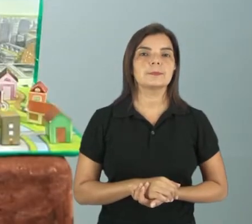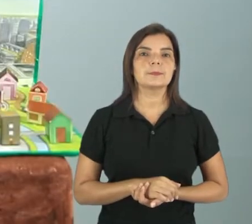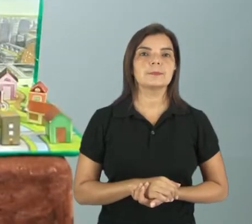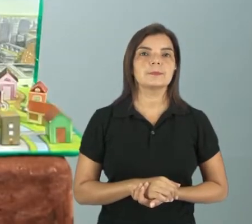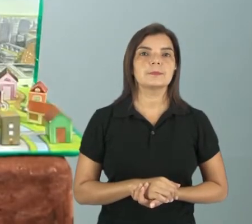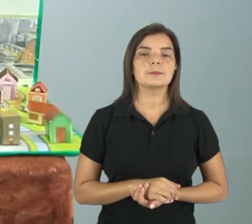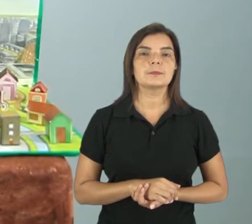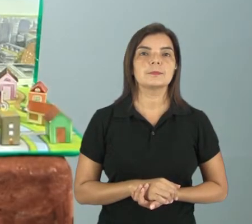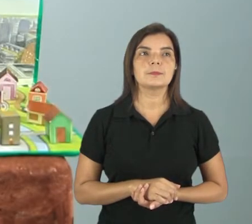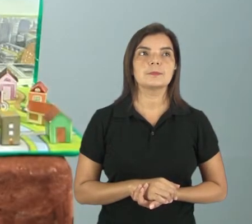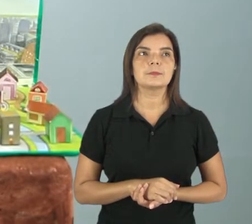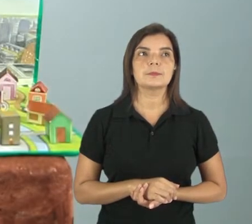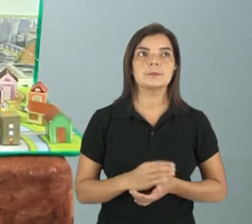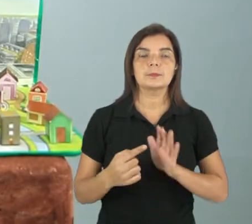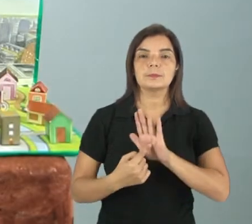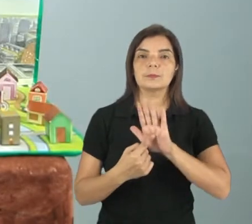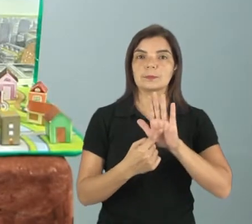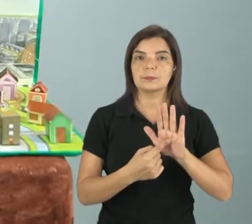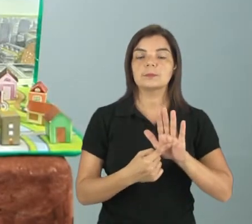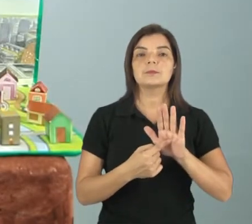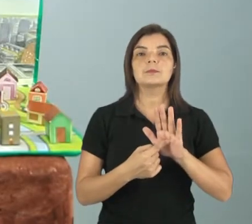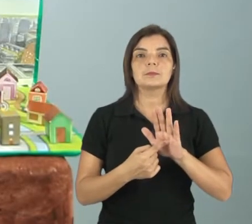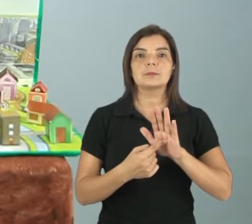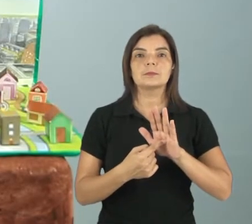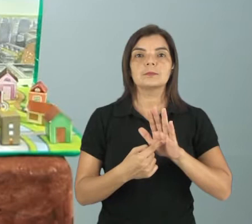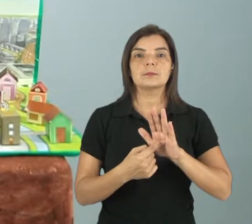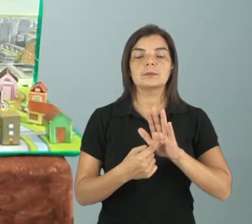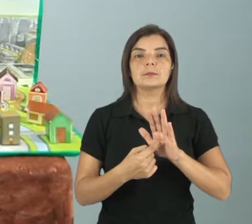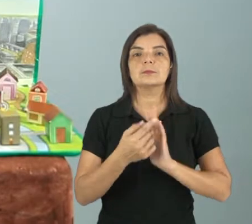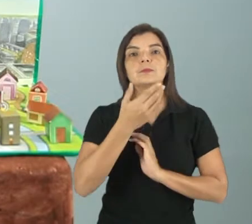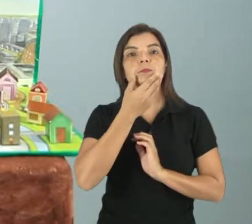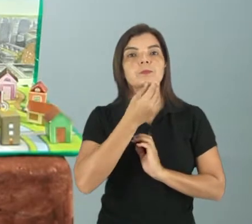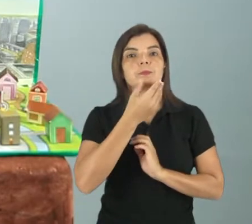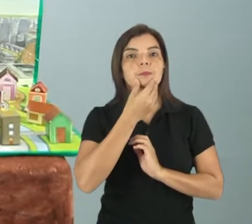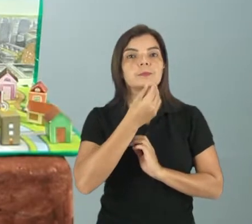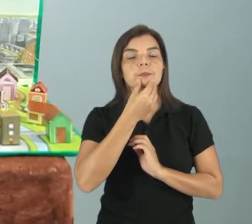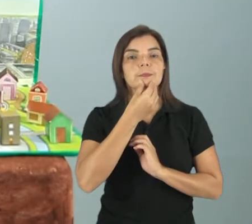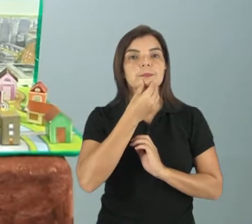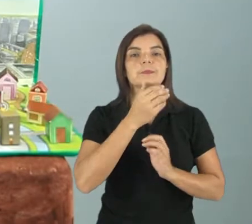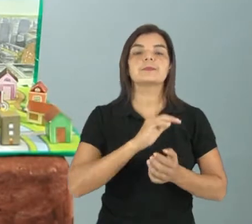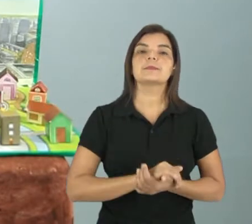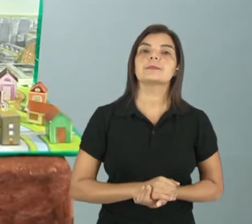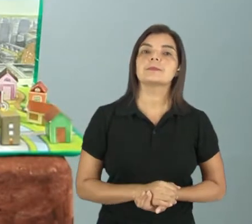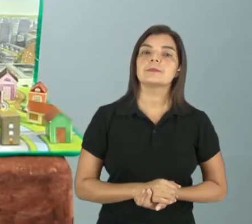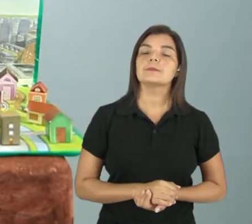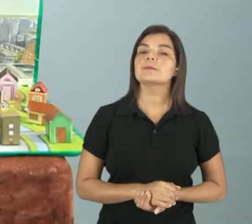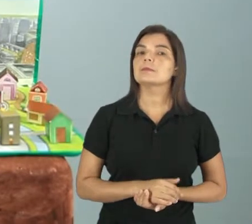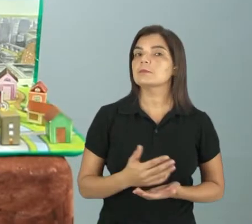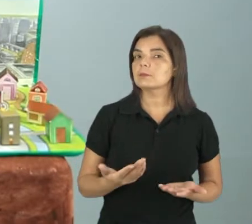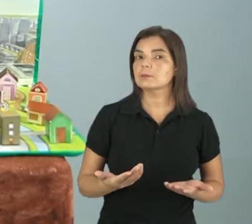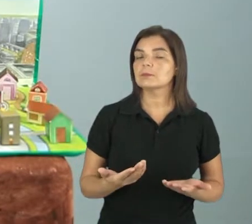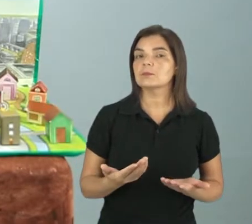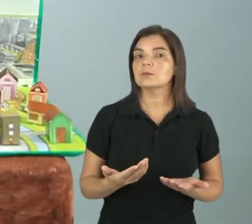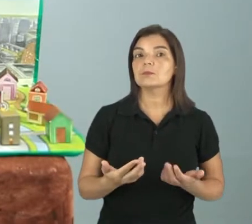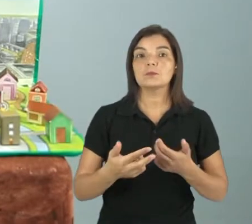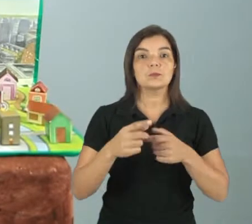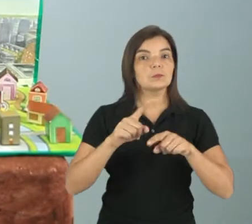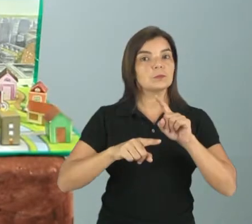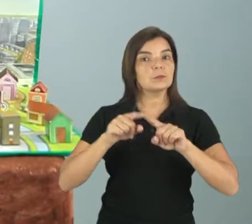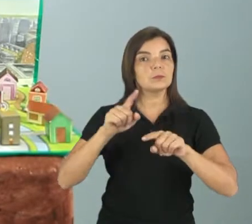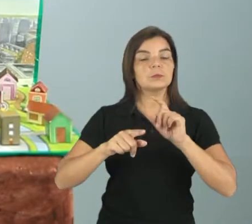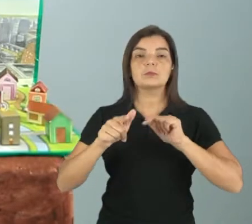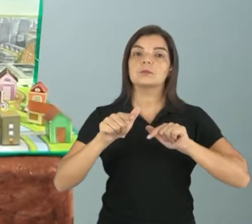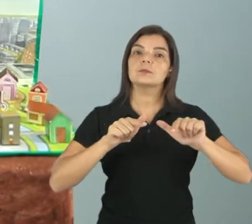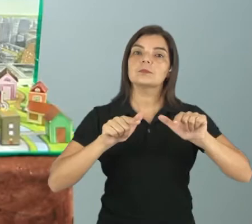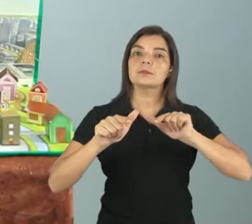Este, estas representações aqui, ó, estes homens, né, eles estão com os instrumentos deles